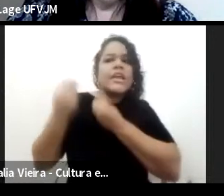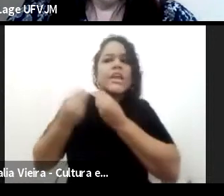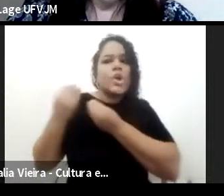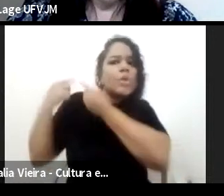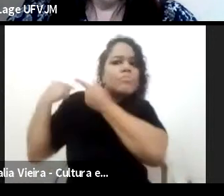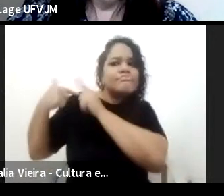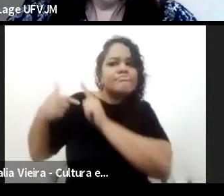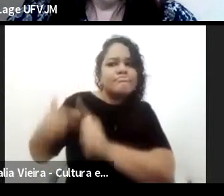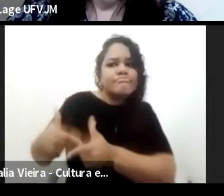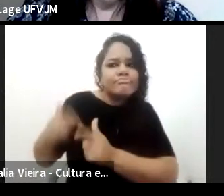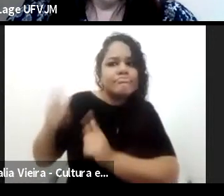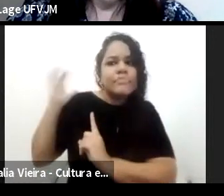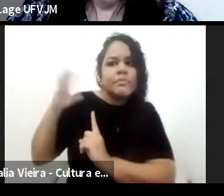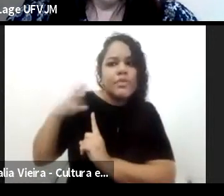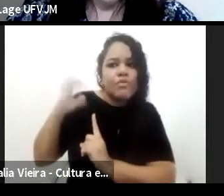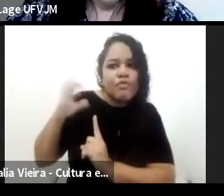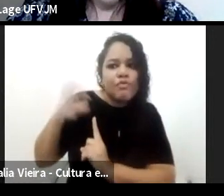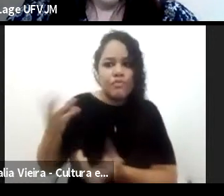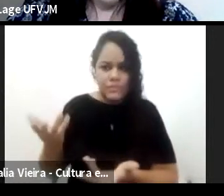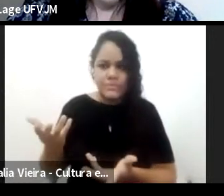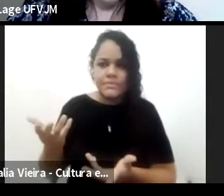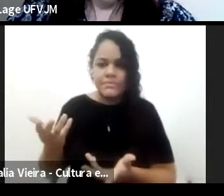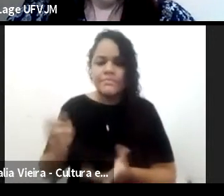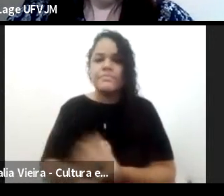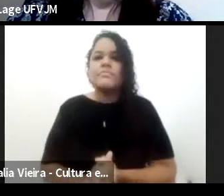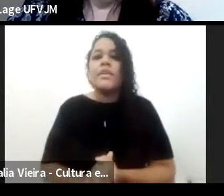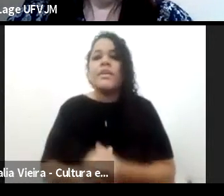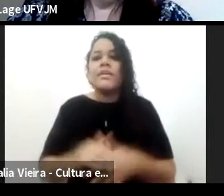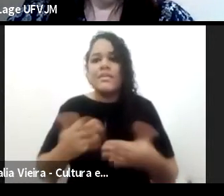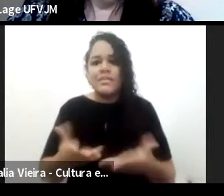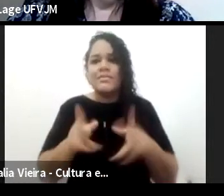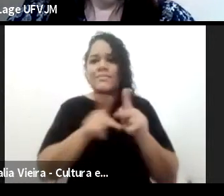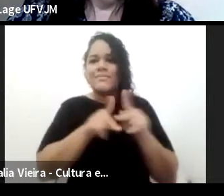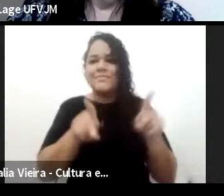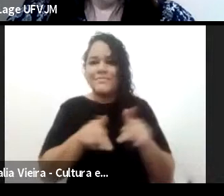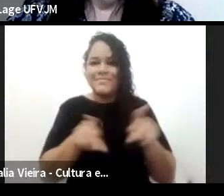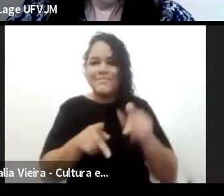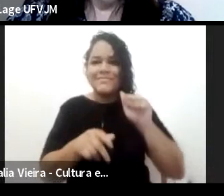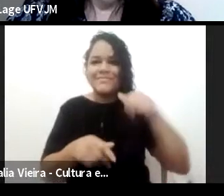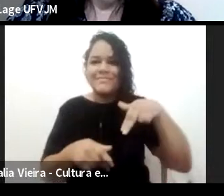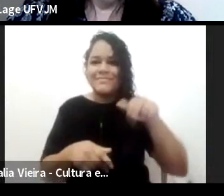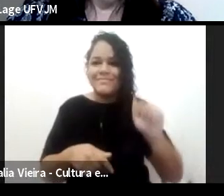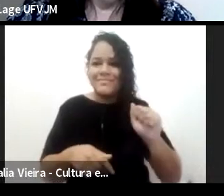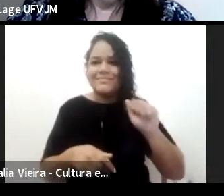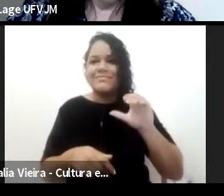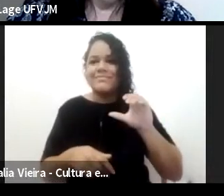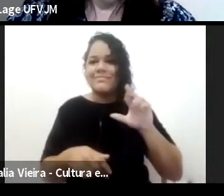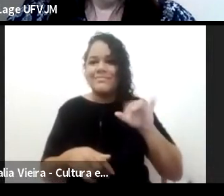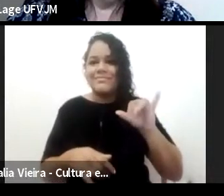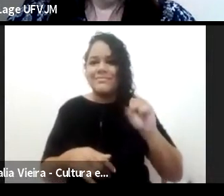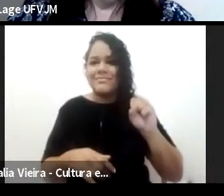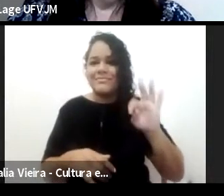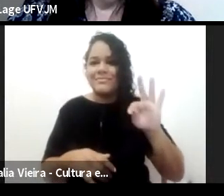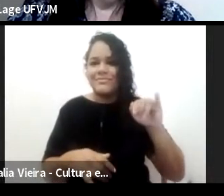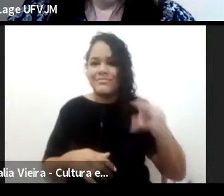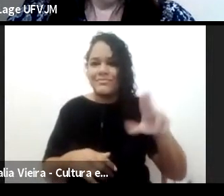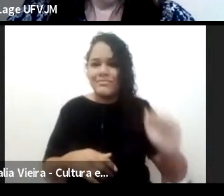nossa história. Então, a professora Ana Cristina vai apontar as questões relativas às temáticas